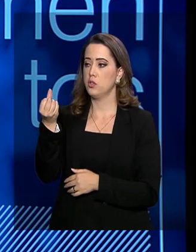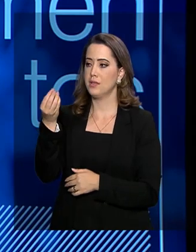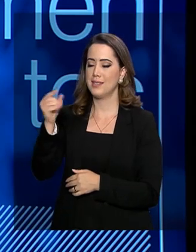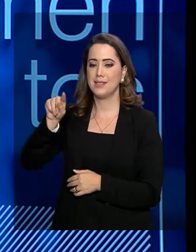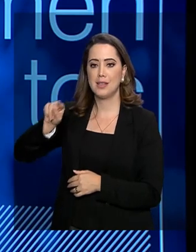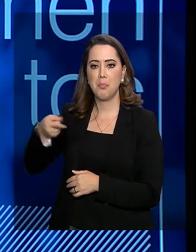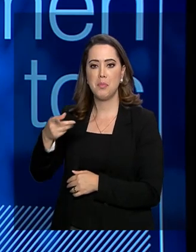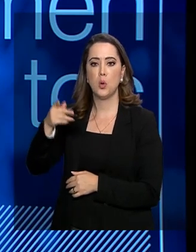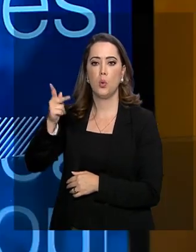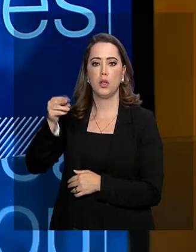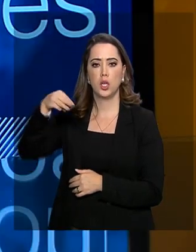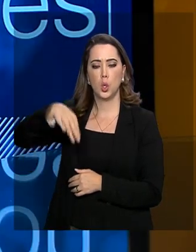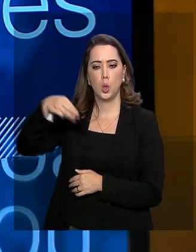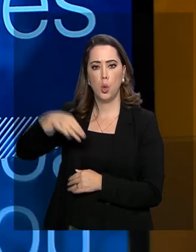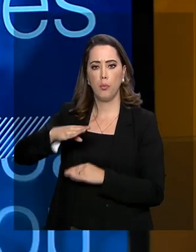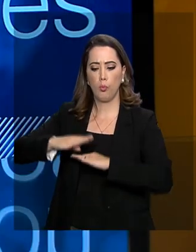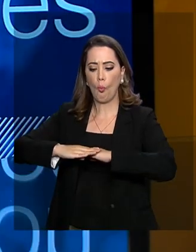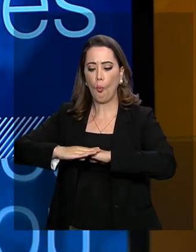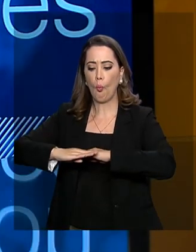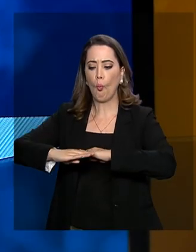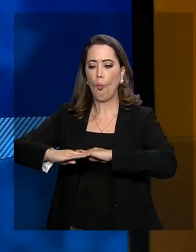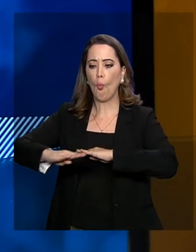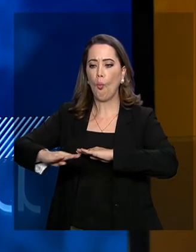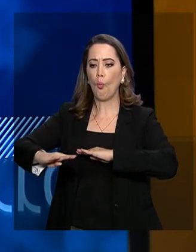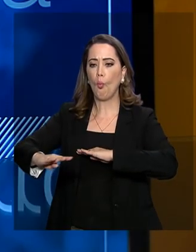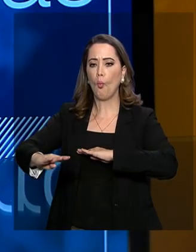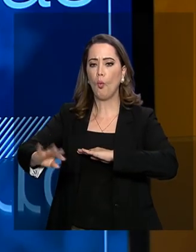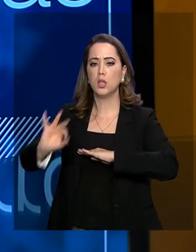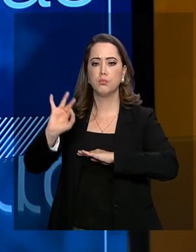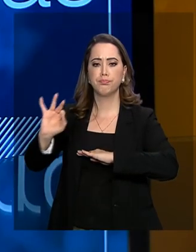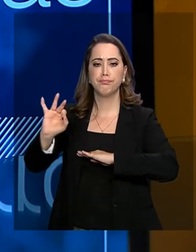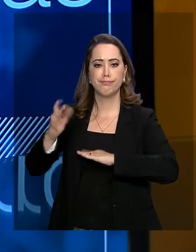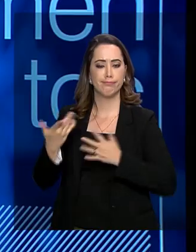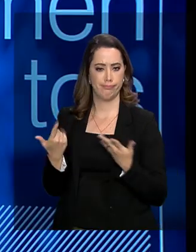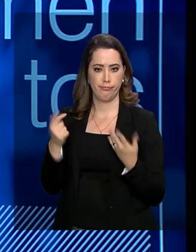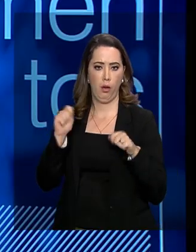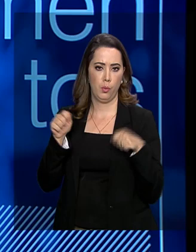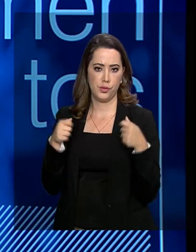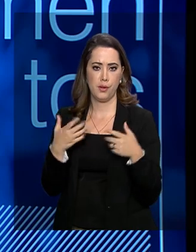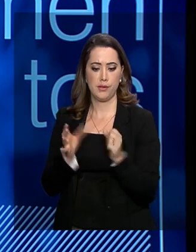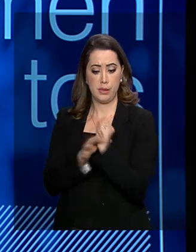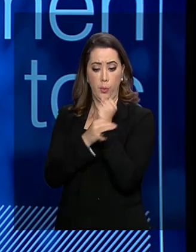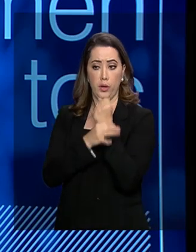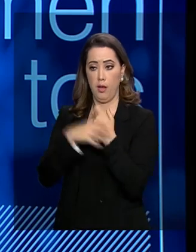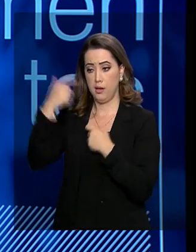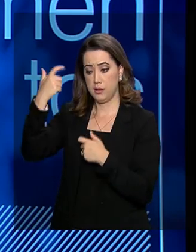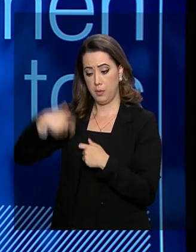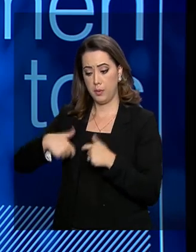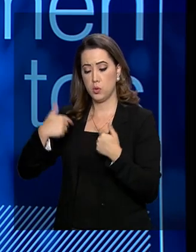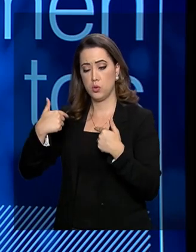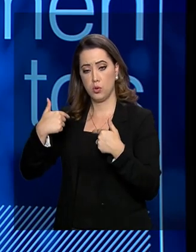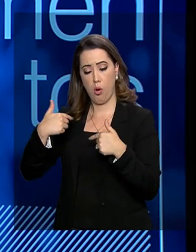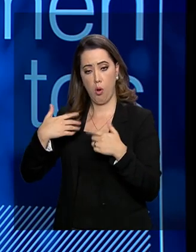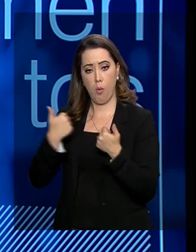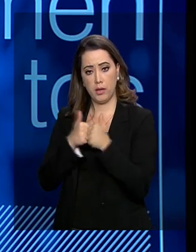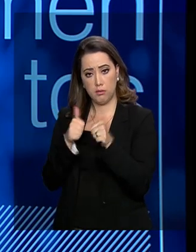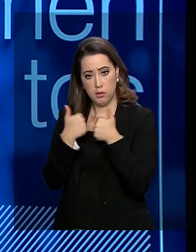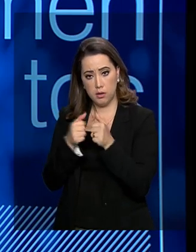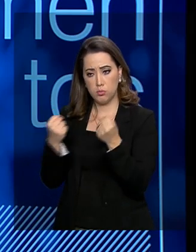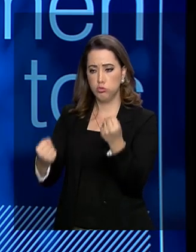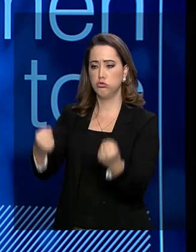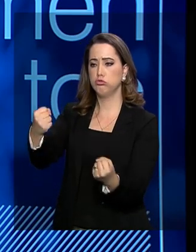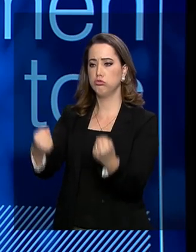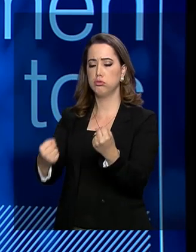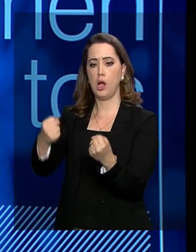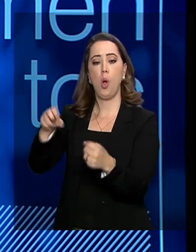pavimentadas. Precisamos que as rodovias estejam em condições de trafegabilidade, dando segurança para os usuários, seja para o transporte de carga, seja para a locomoção dos